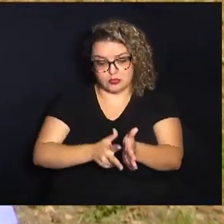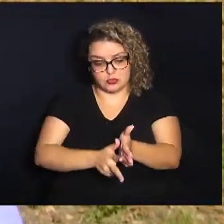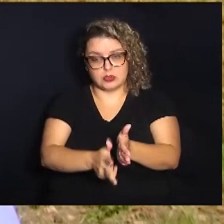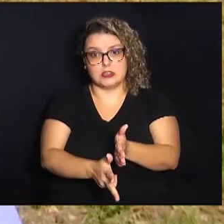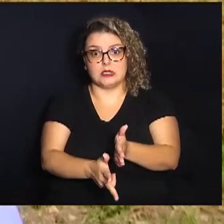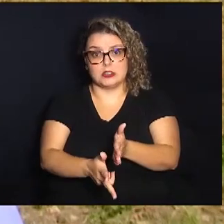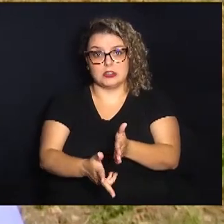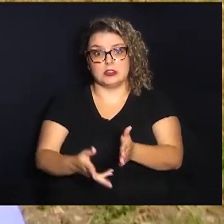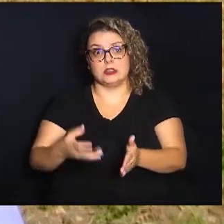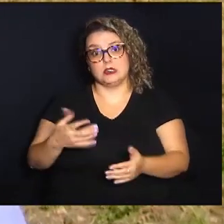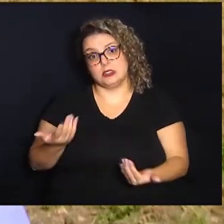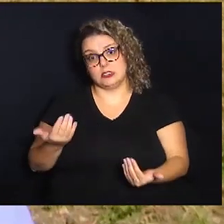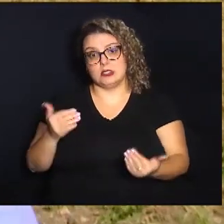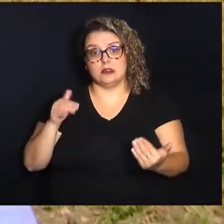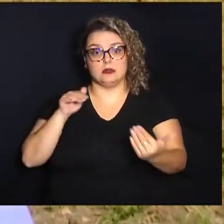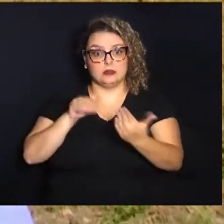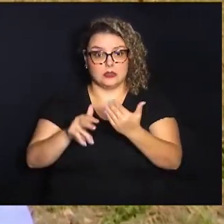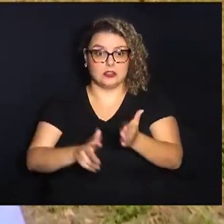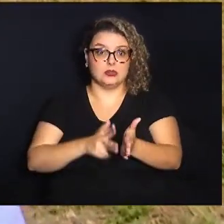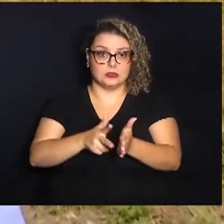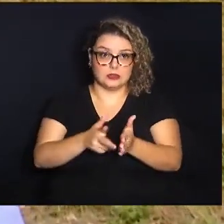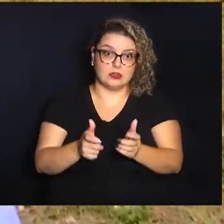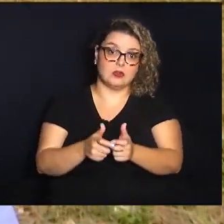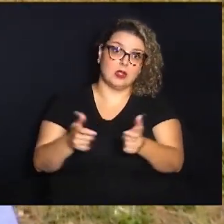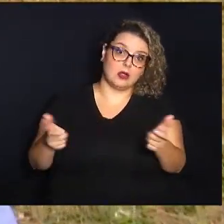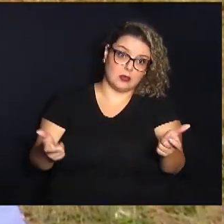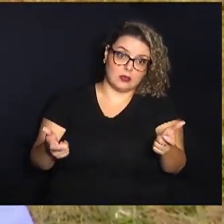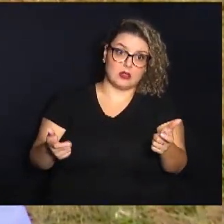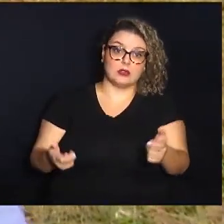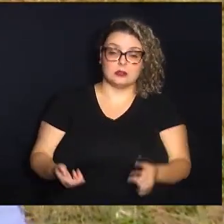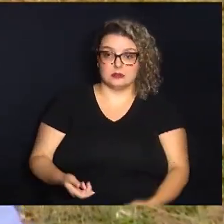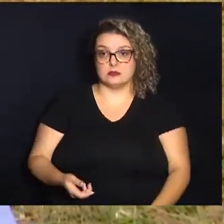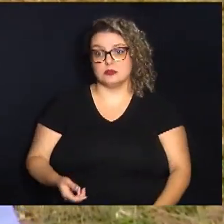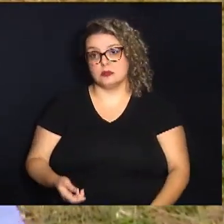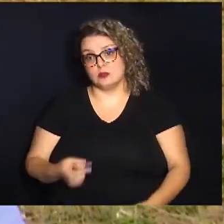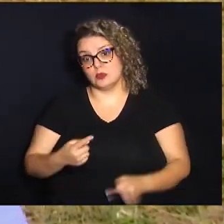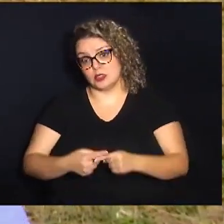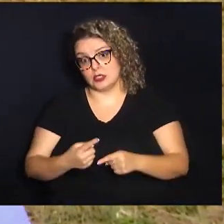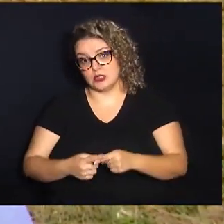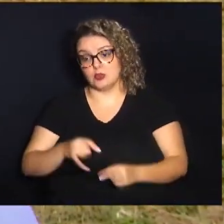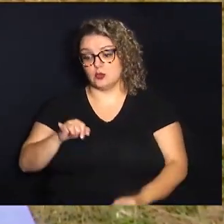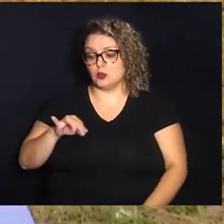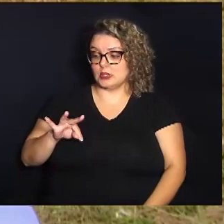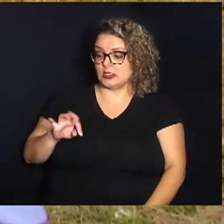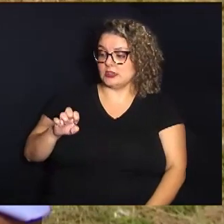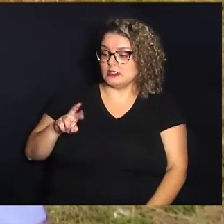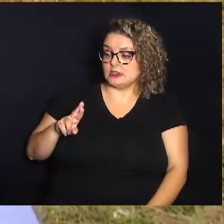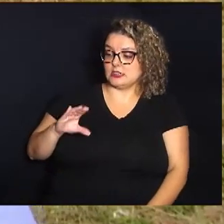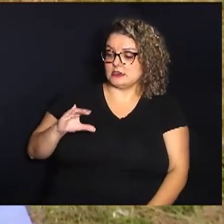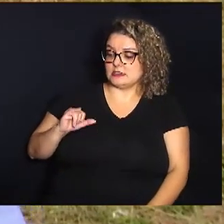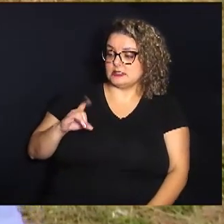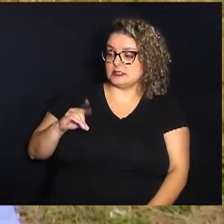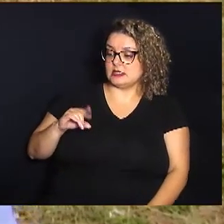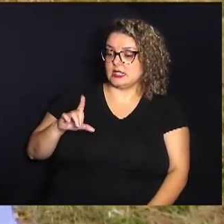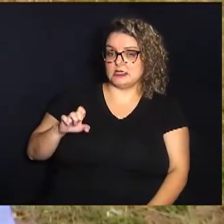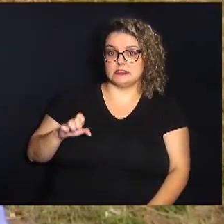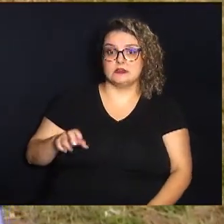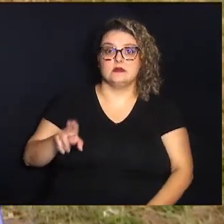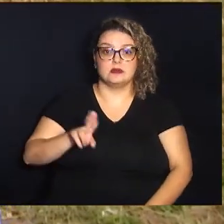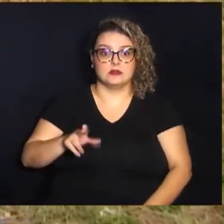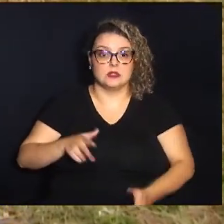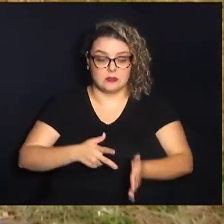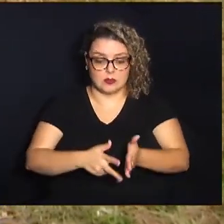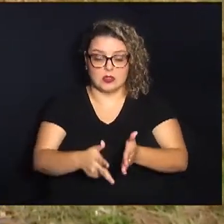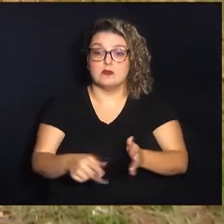esse tráfego de trens vai aumentar significativamente, uma vez que o trem intercidades vai usar esse leito ferroviário,